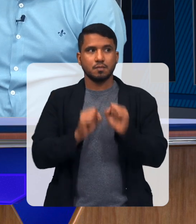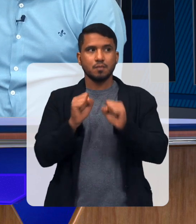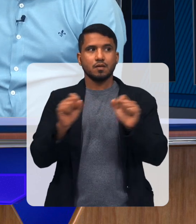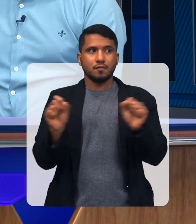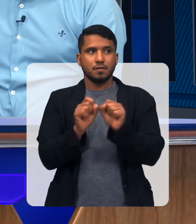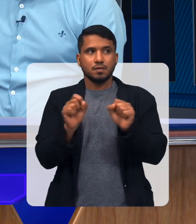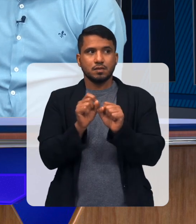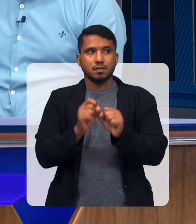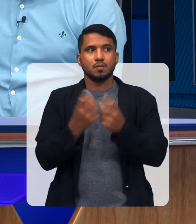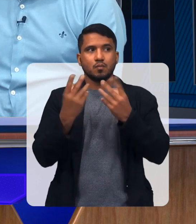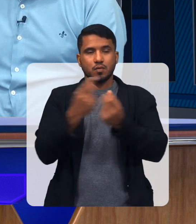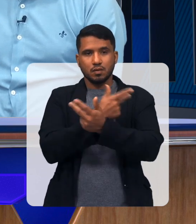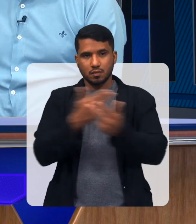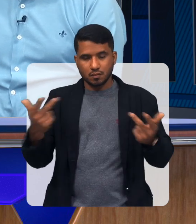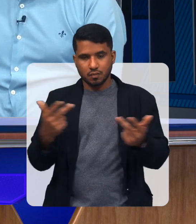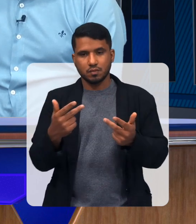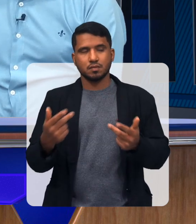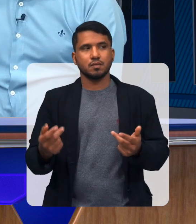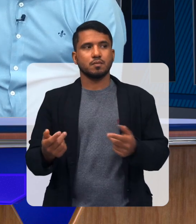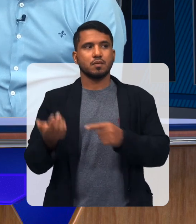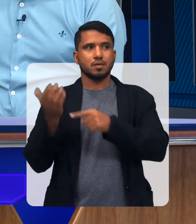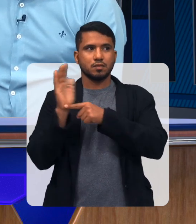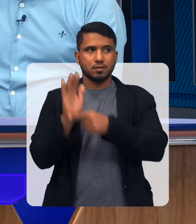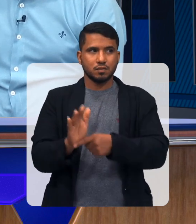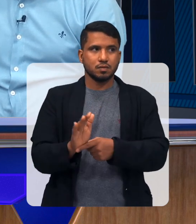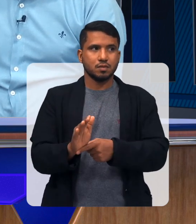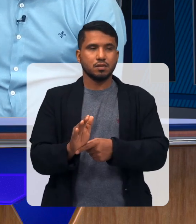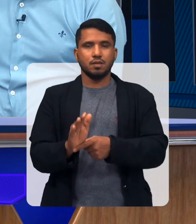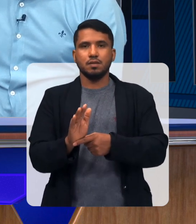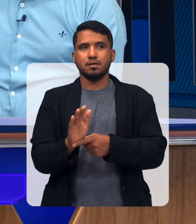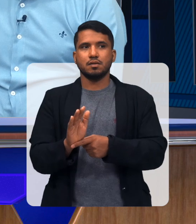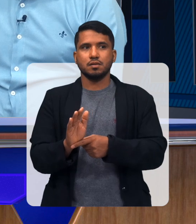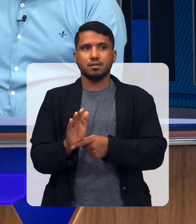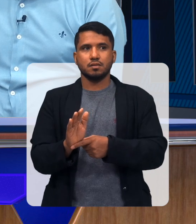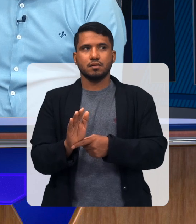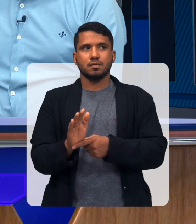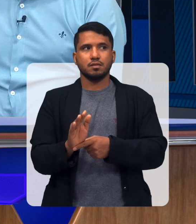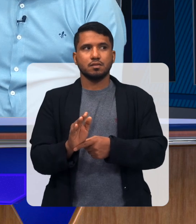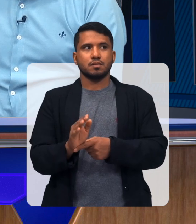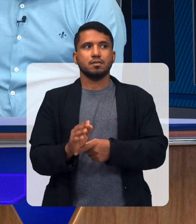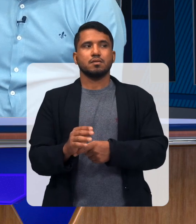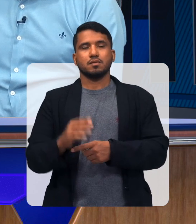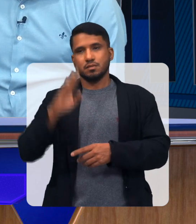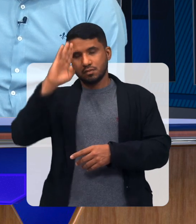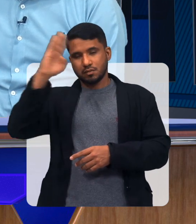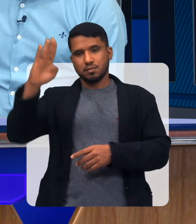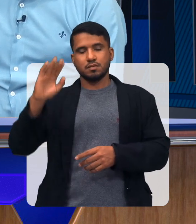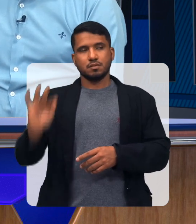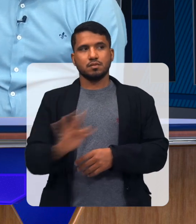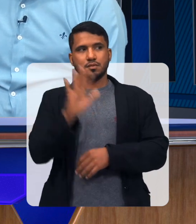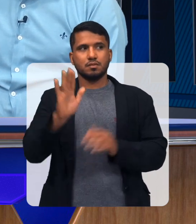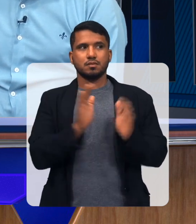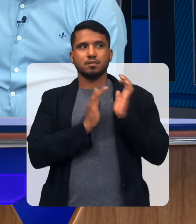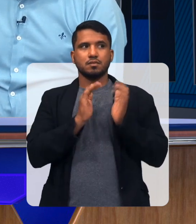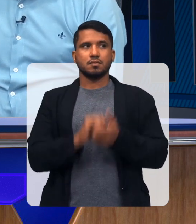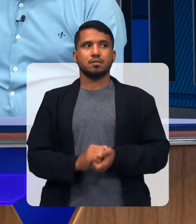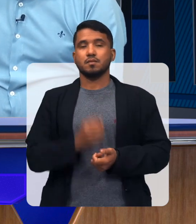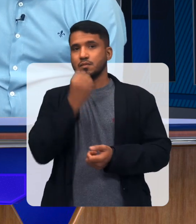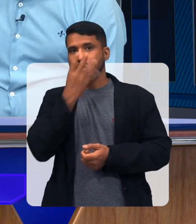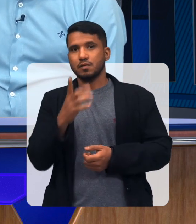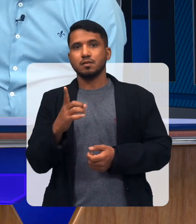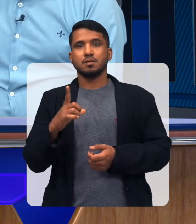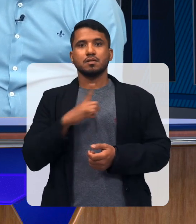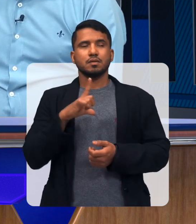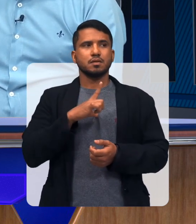fazer Pode fazer Muita coisa Em benefício Das pessoas Com deficiência Principalmente Da Federação Asapai